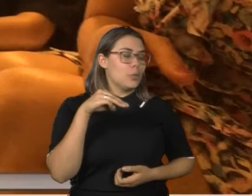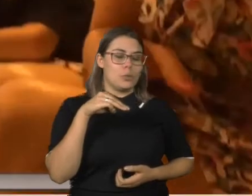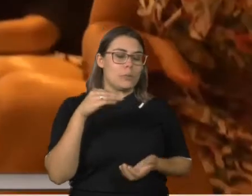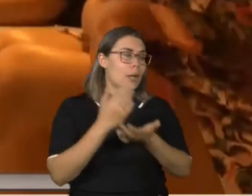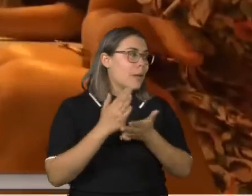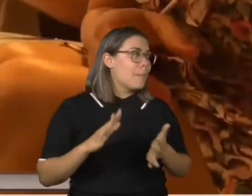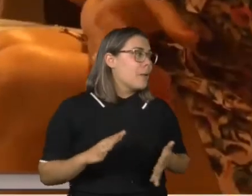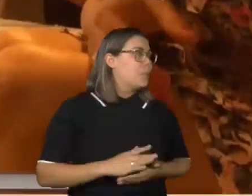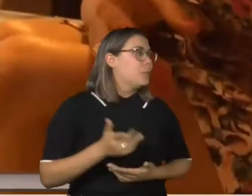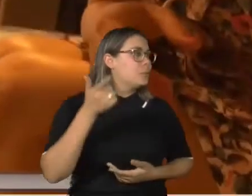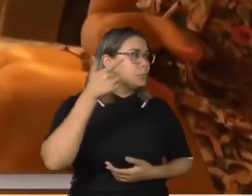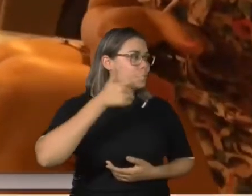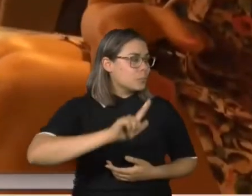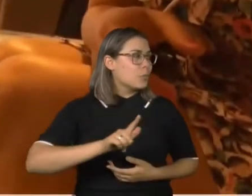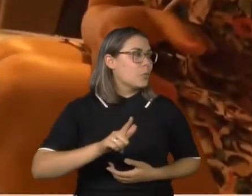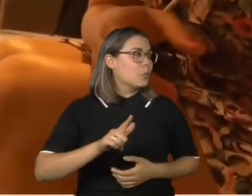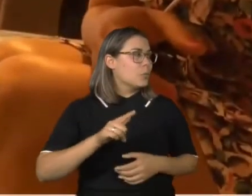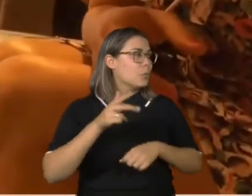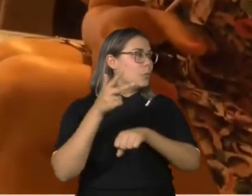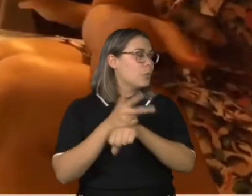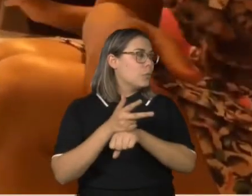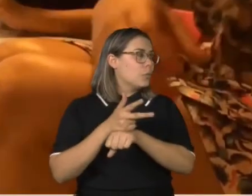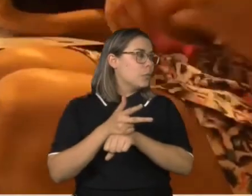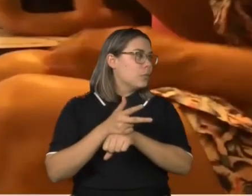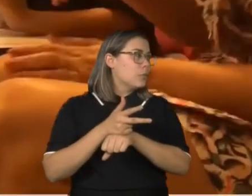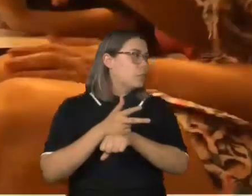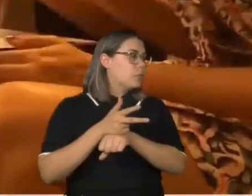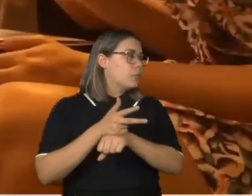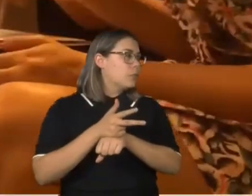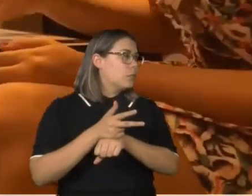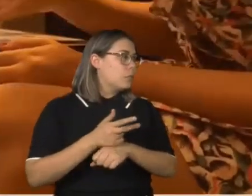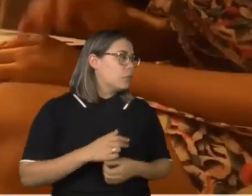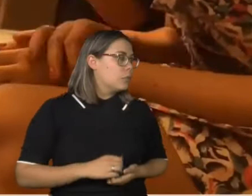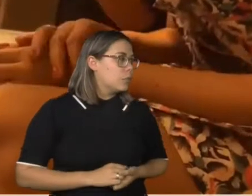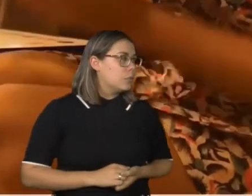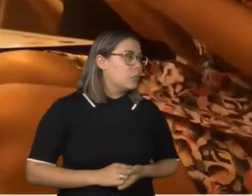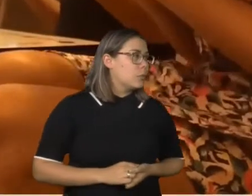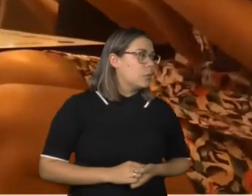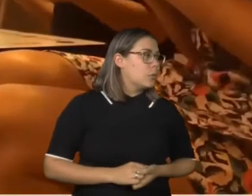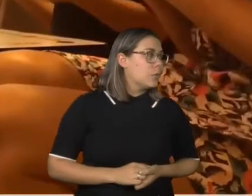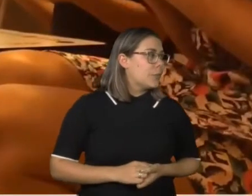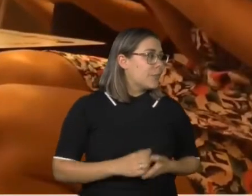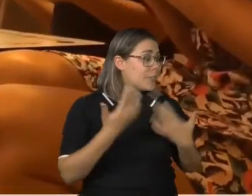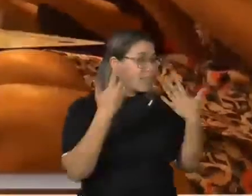Tá, vamos ver. Tem mais alguns vídeos rápidos. Vamos concluir. E abre a boca. Ó, pegou!